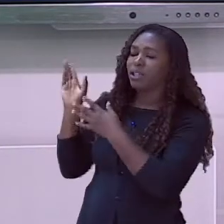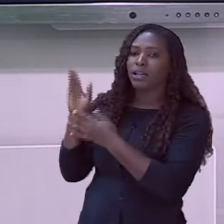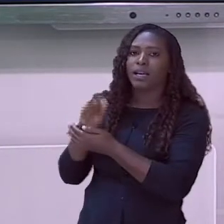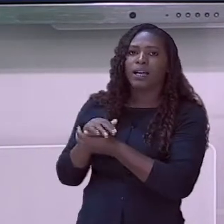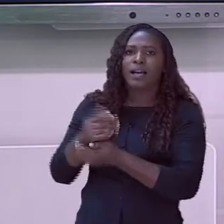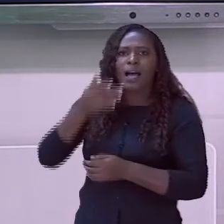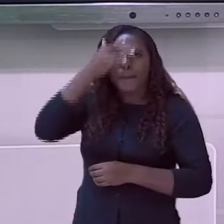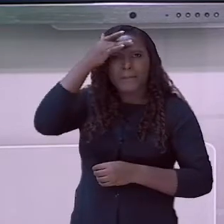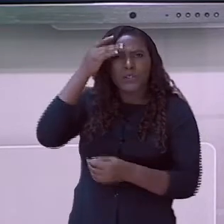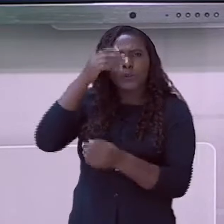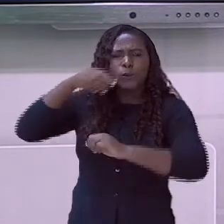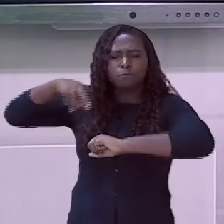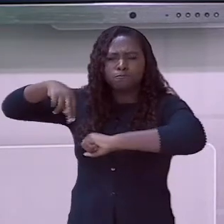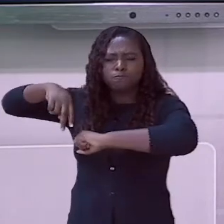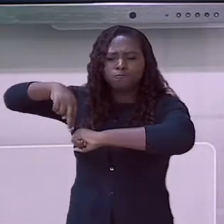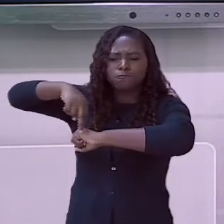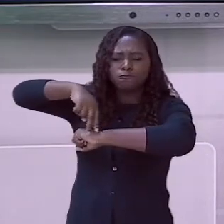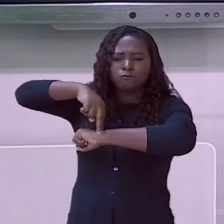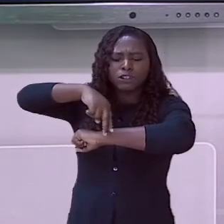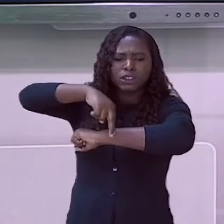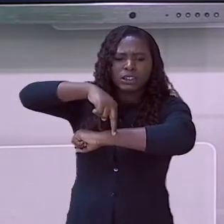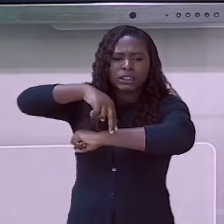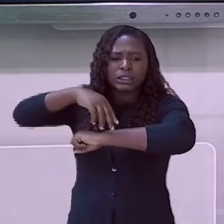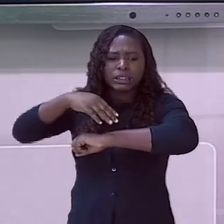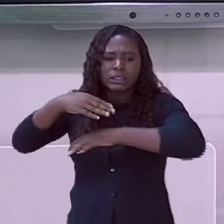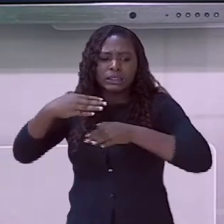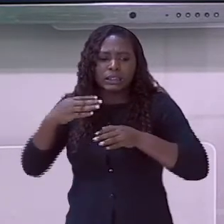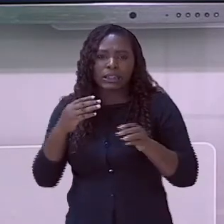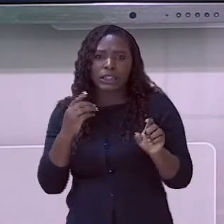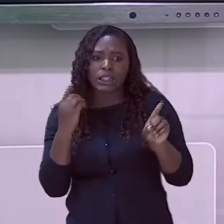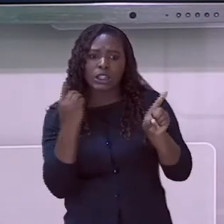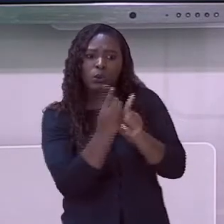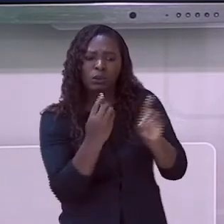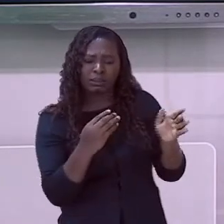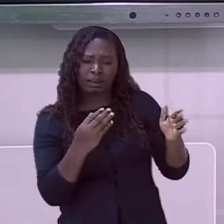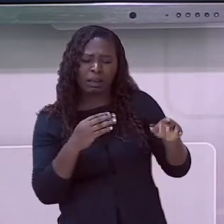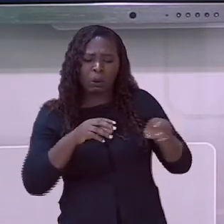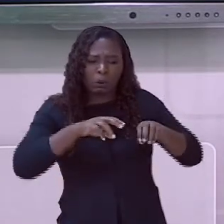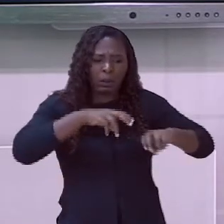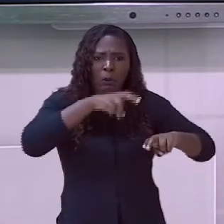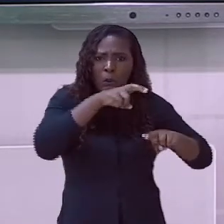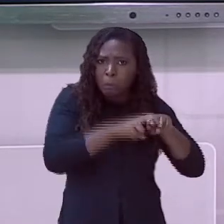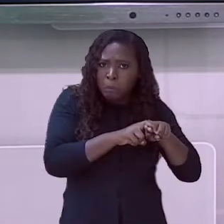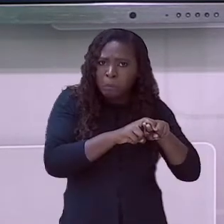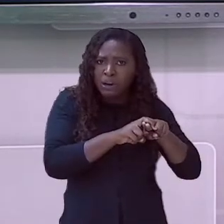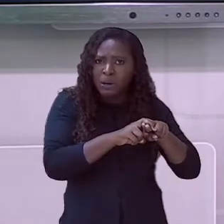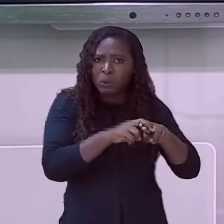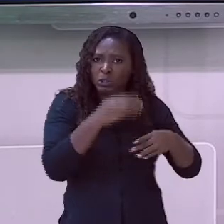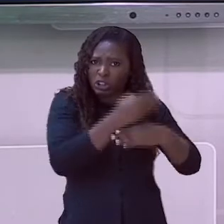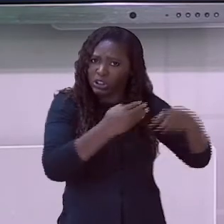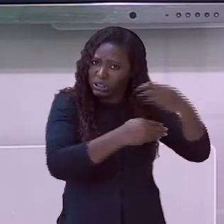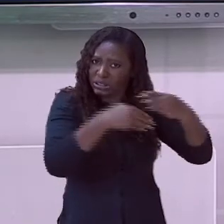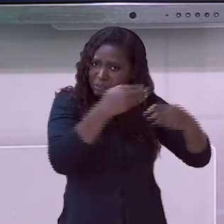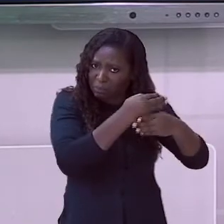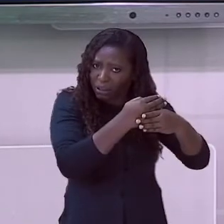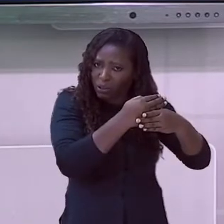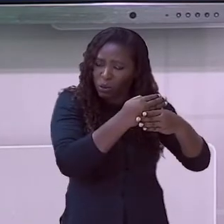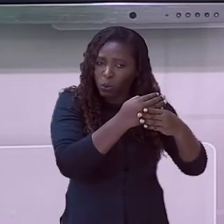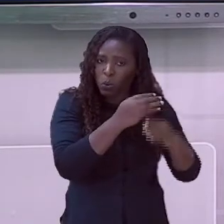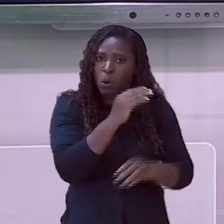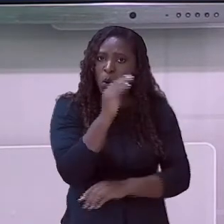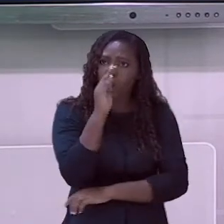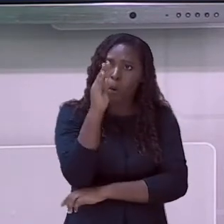das pessoas com deficiência. Por exemplo, bancos de concreto, pilastras, muros, postes,